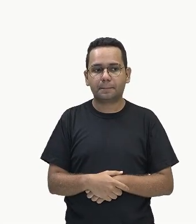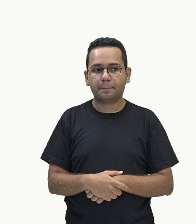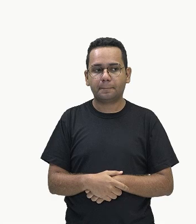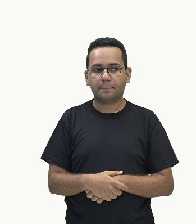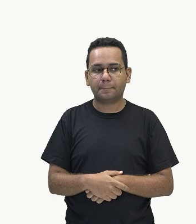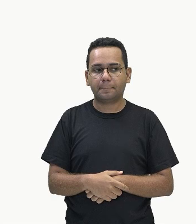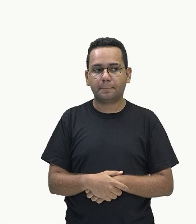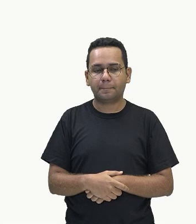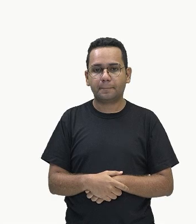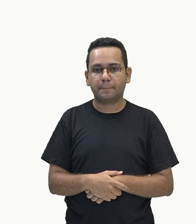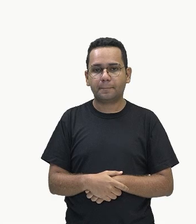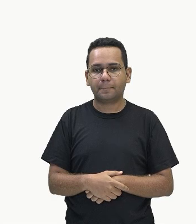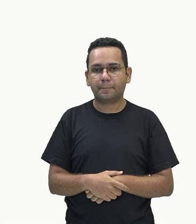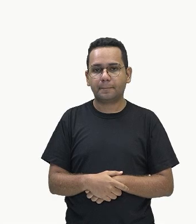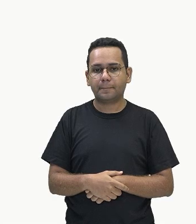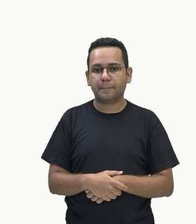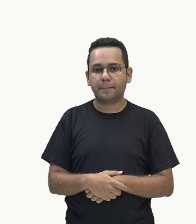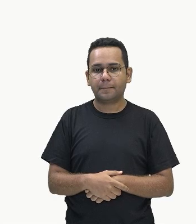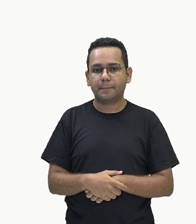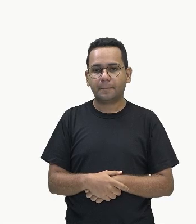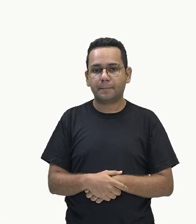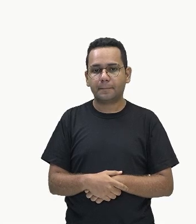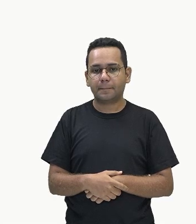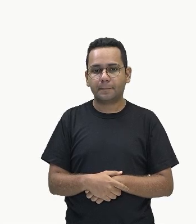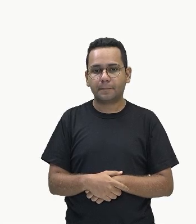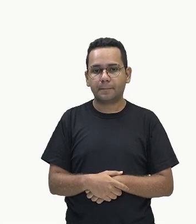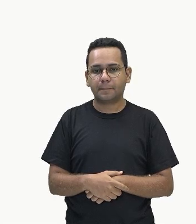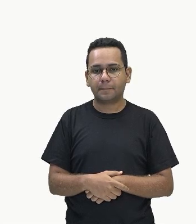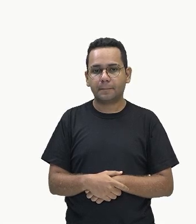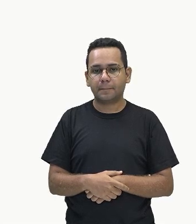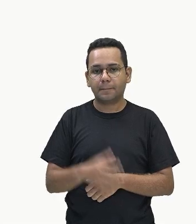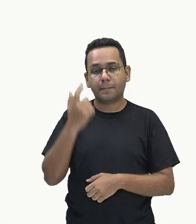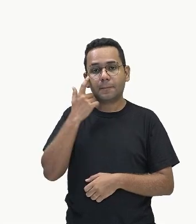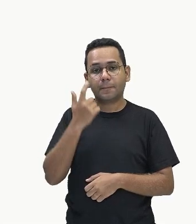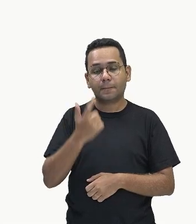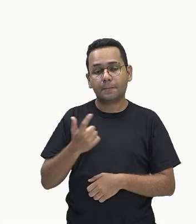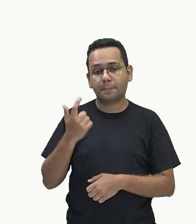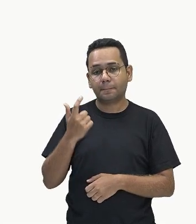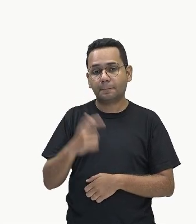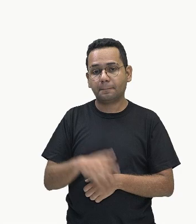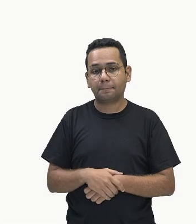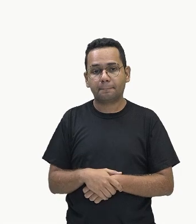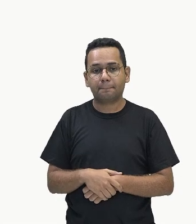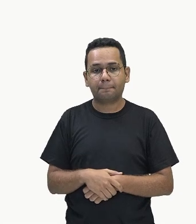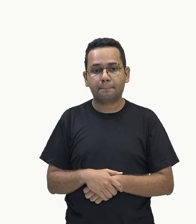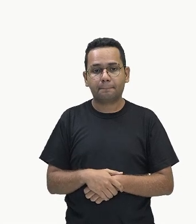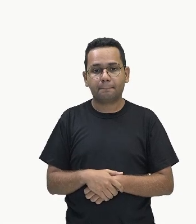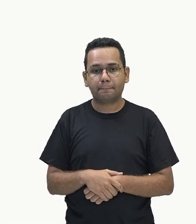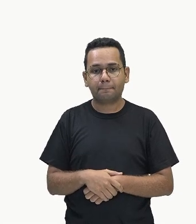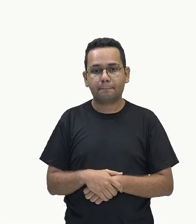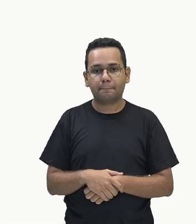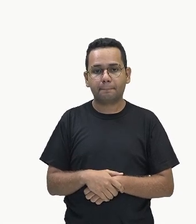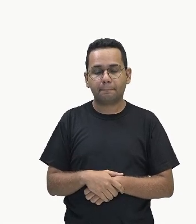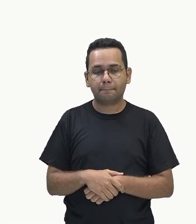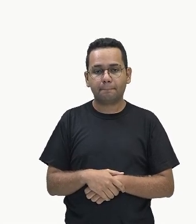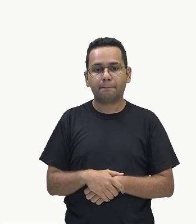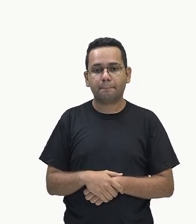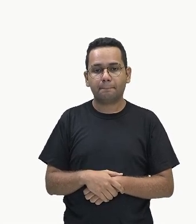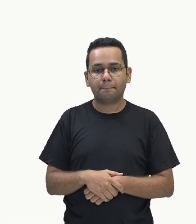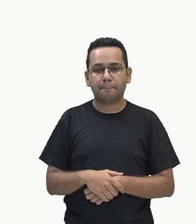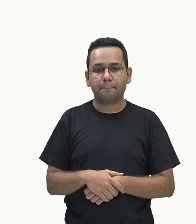Exemplos aqui de gráficos de comparação. A gente tem gráfico de barras